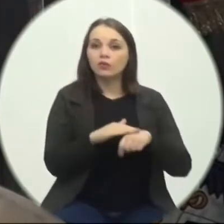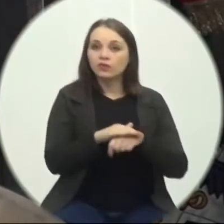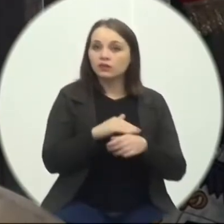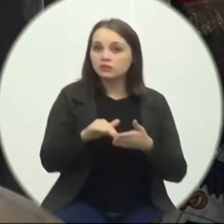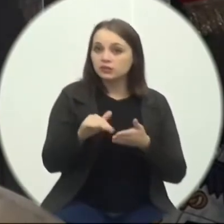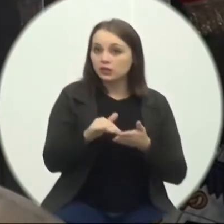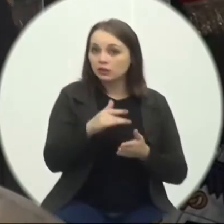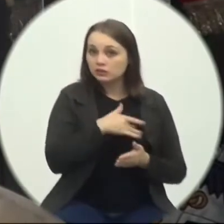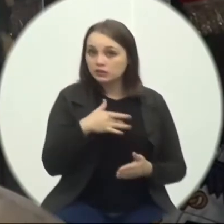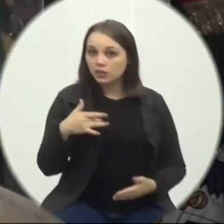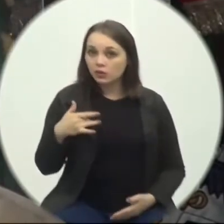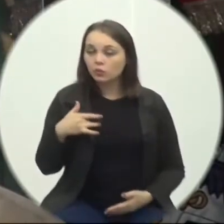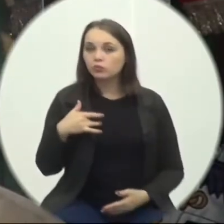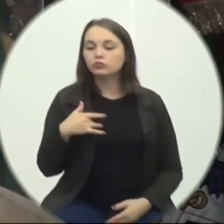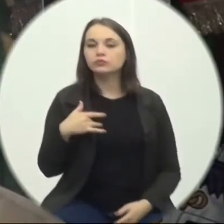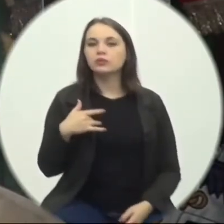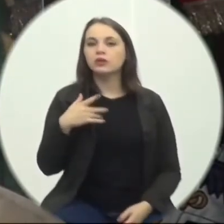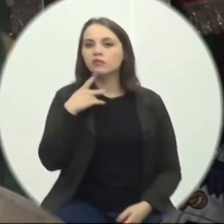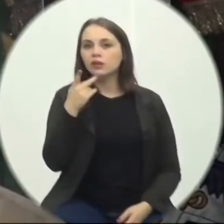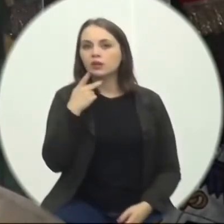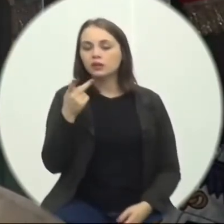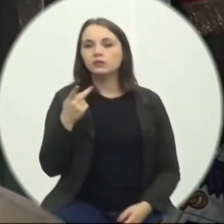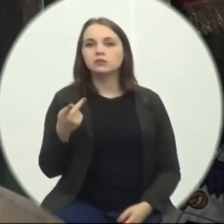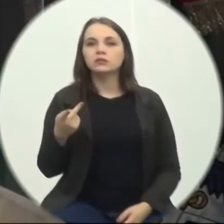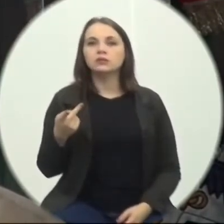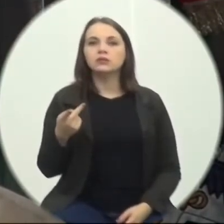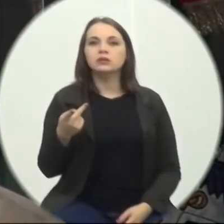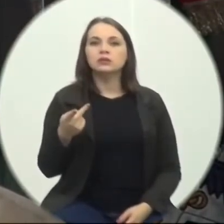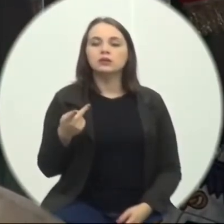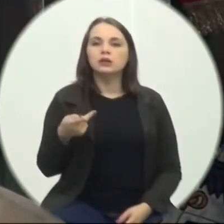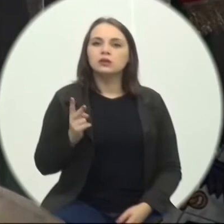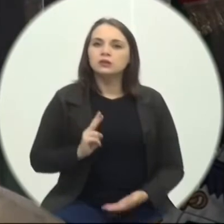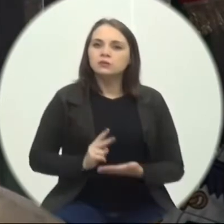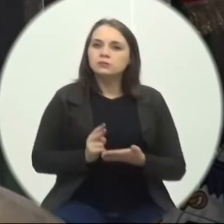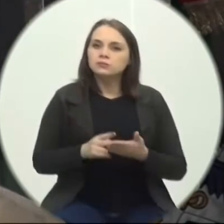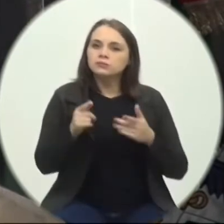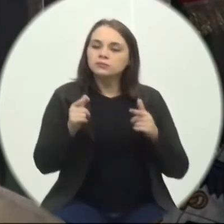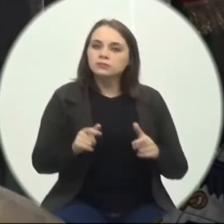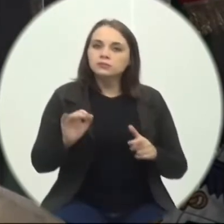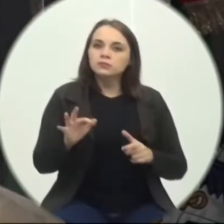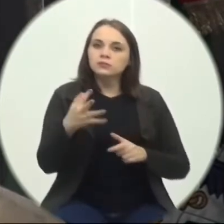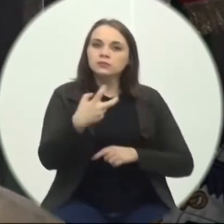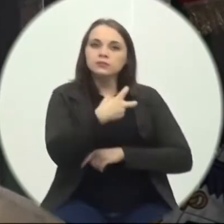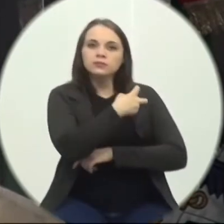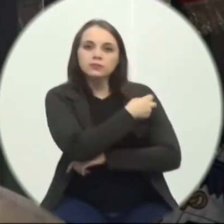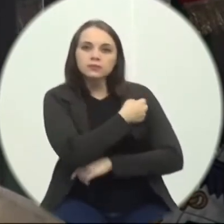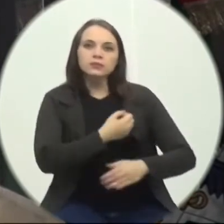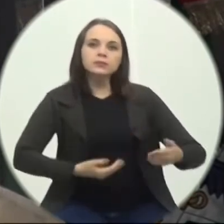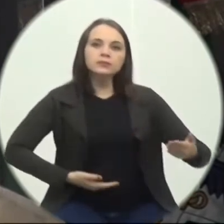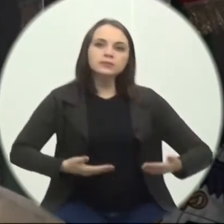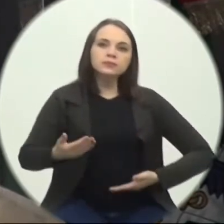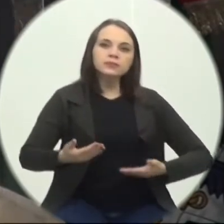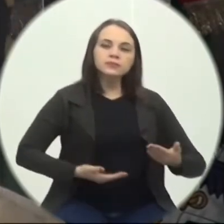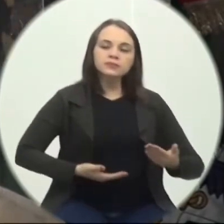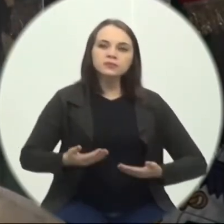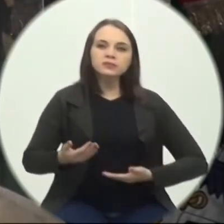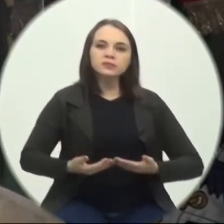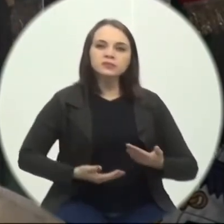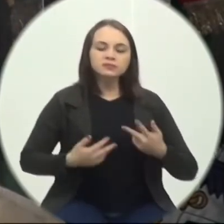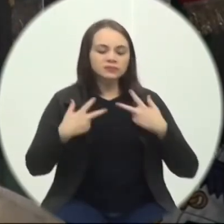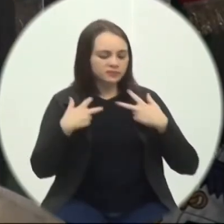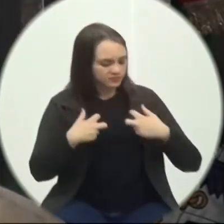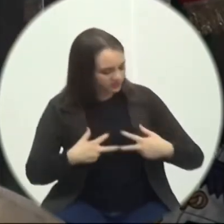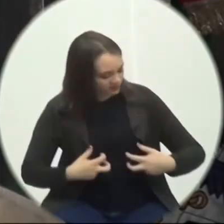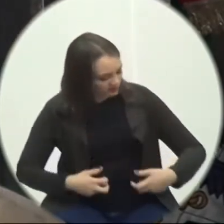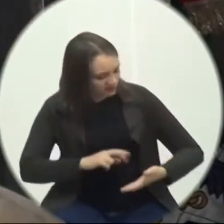Acelio Comentando que No mesmo local Estava acontecendo Vacinas E atendimentos Exames